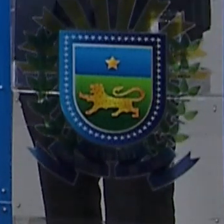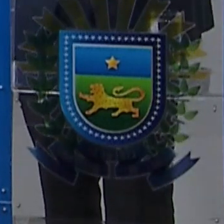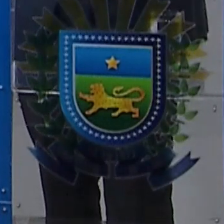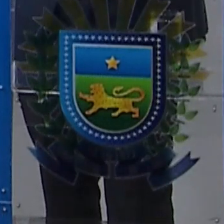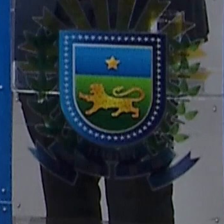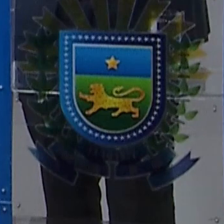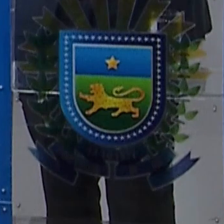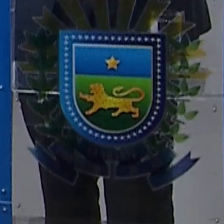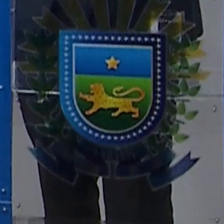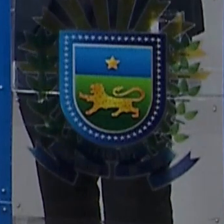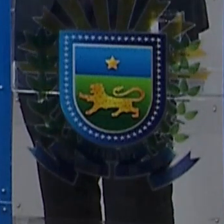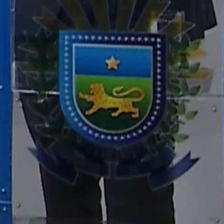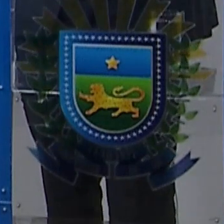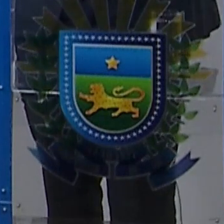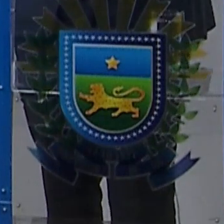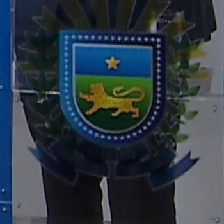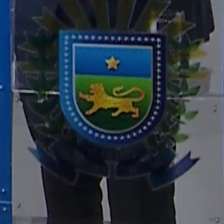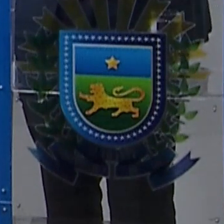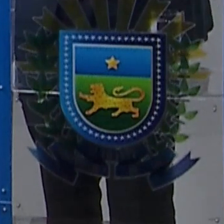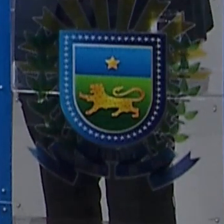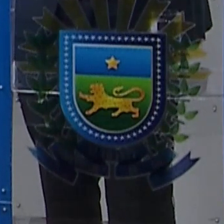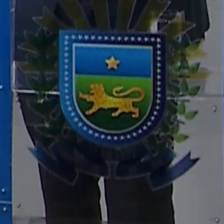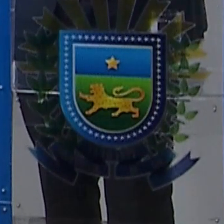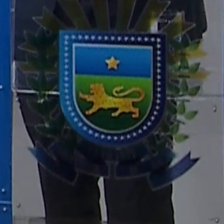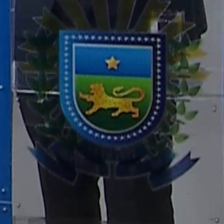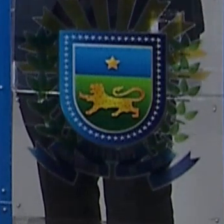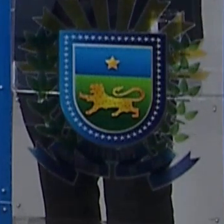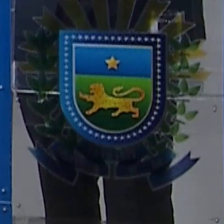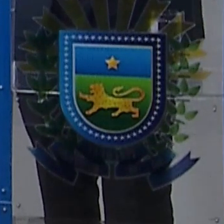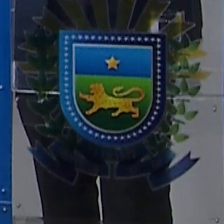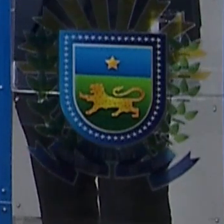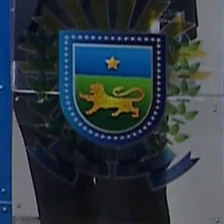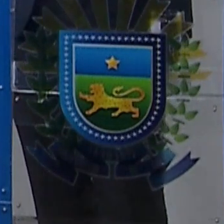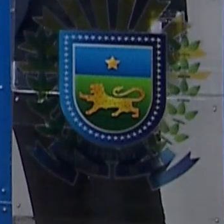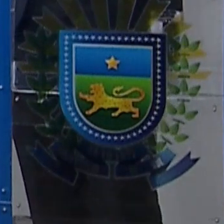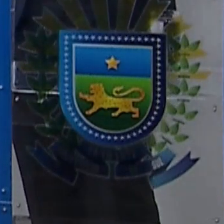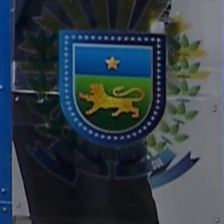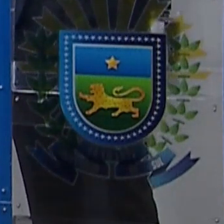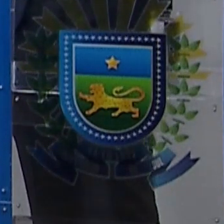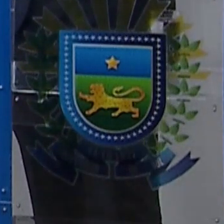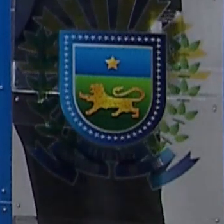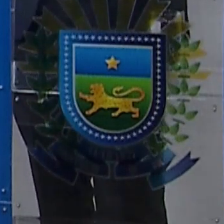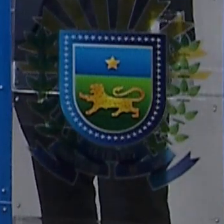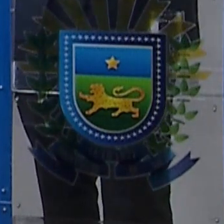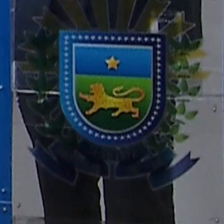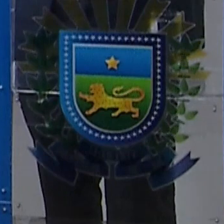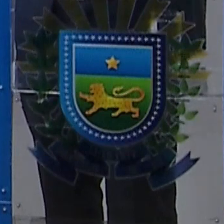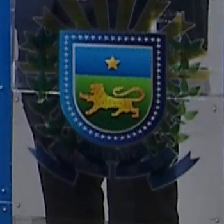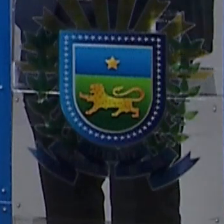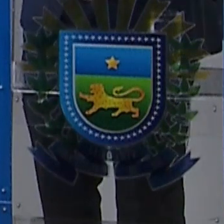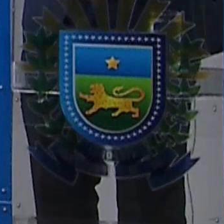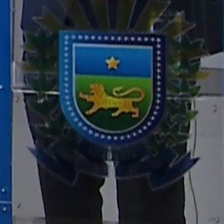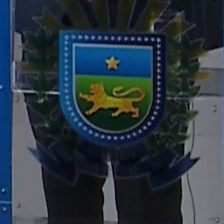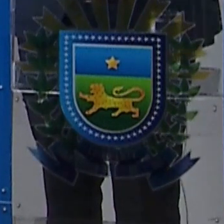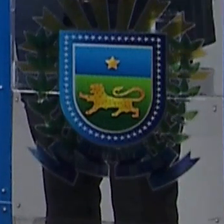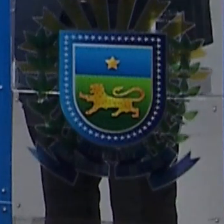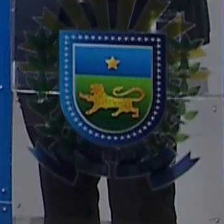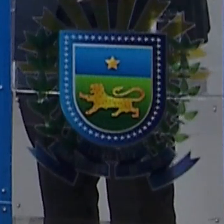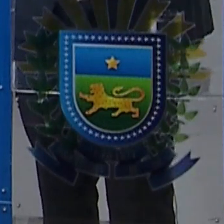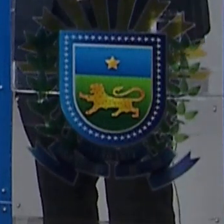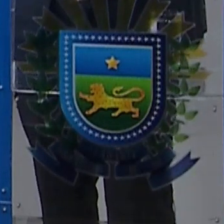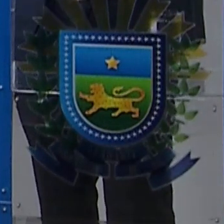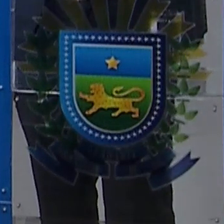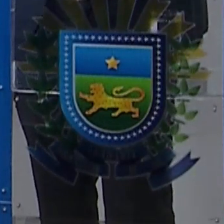leitura, dessa mensagem, que é mais ou menos os pontos que ele quer destacar no começo de cada ano. O governador Eduardo Riedel, então, ele